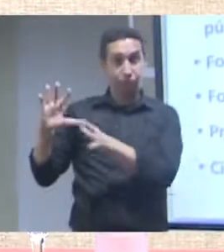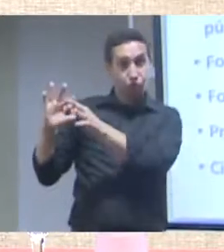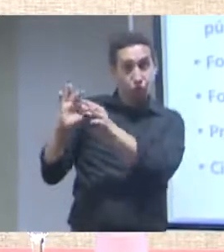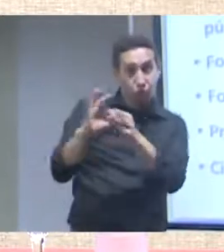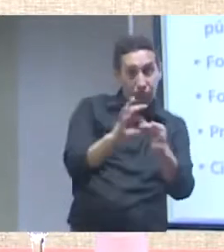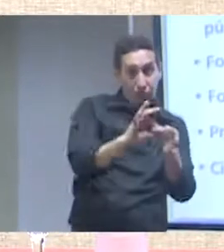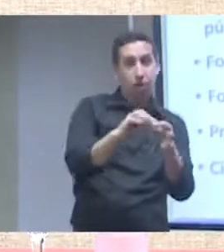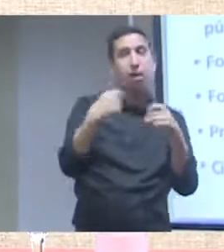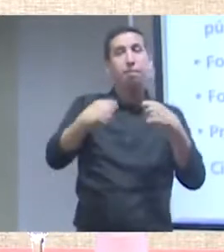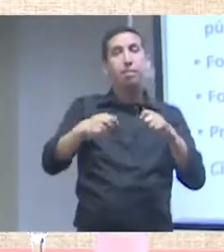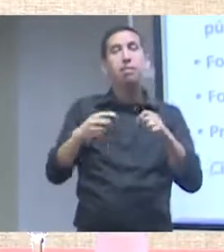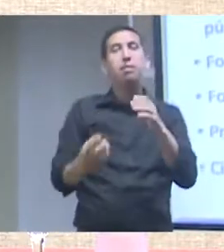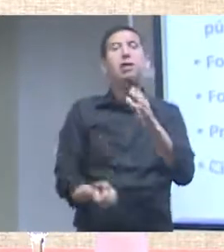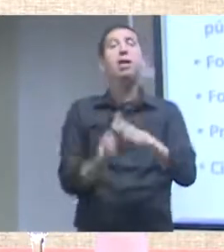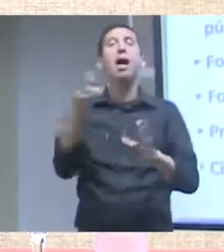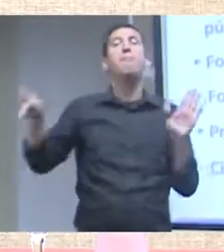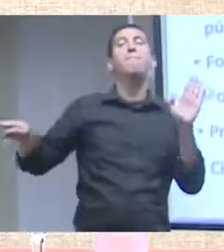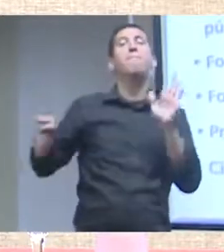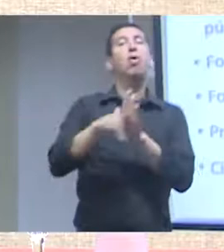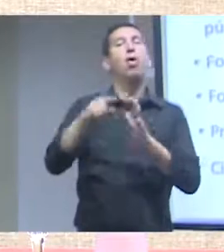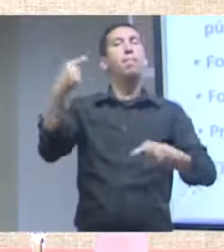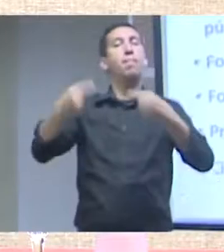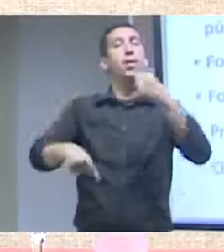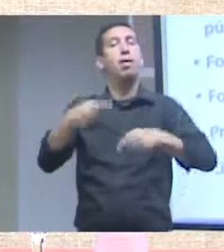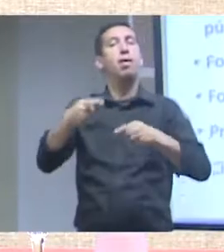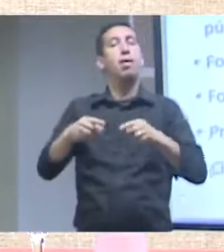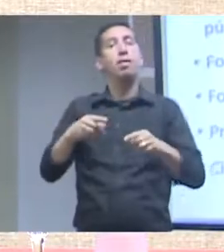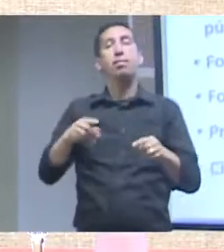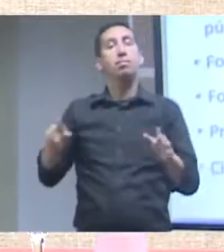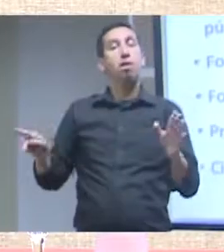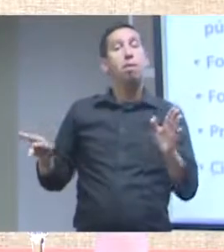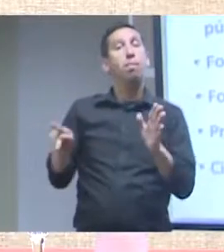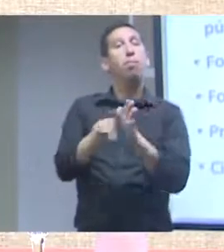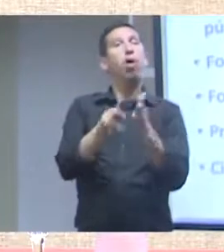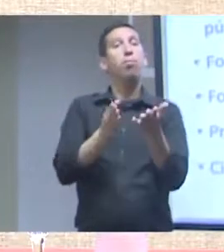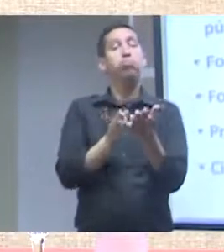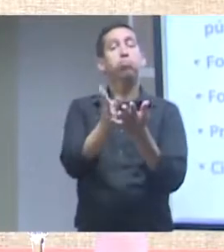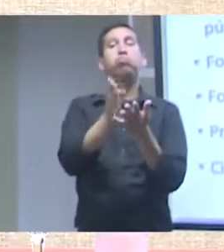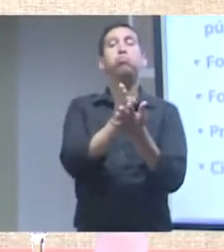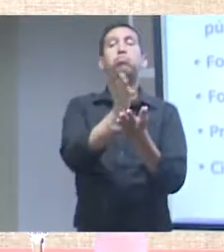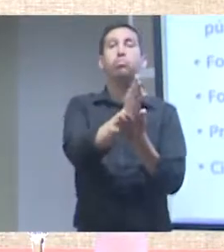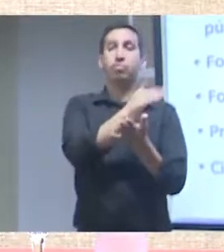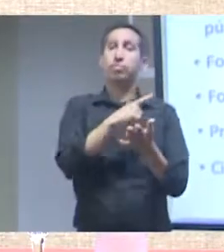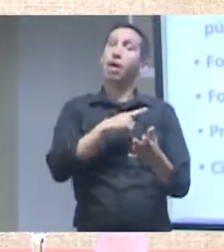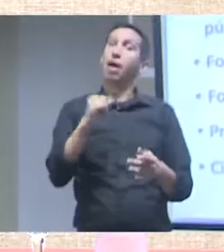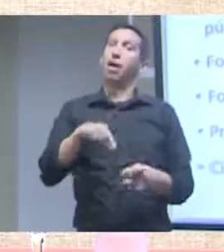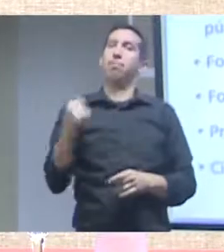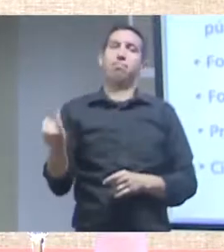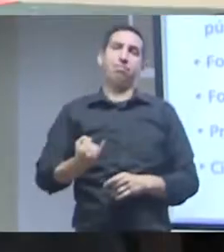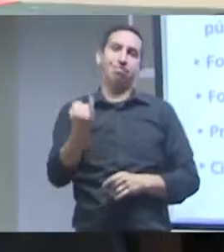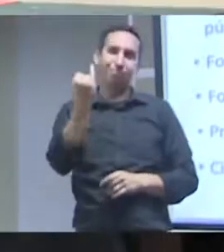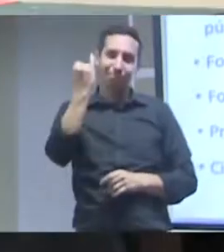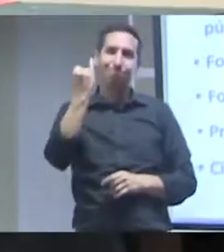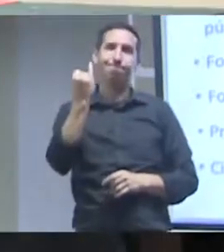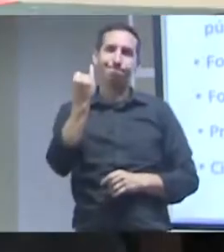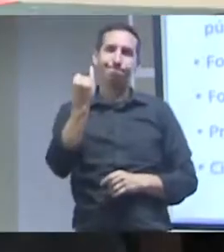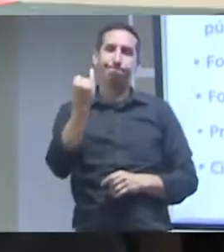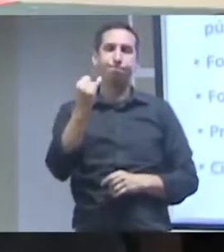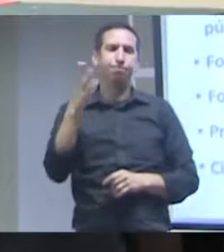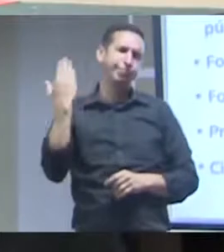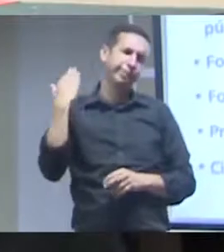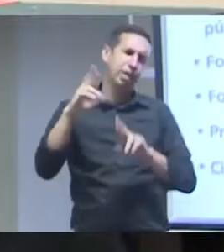métricas, pensar os seus critérios, é fundamental. Na reunião da CAPES, foi